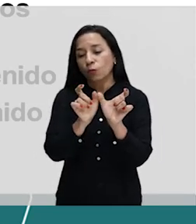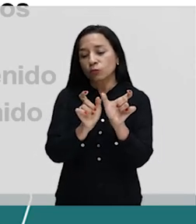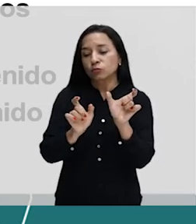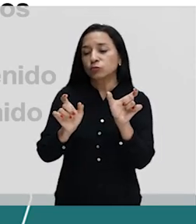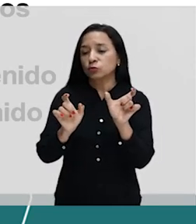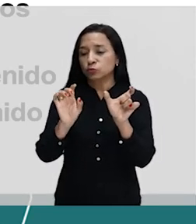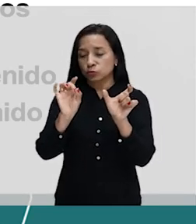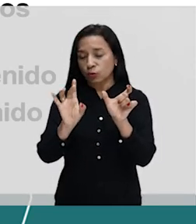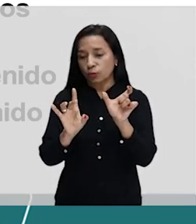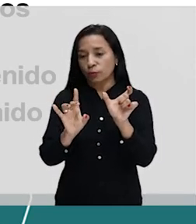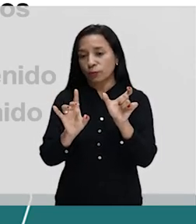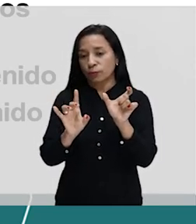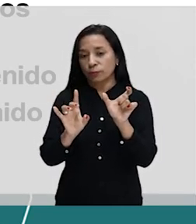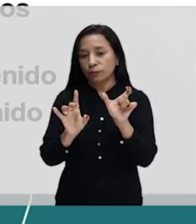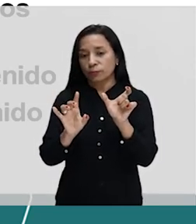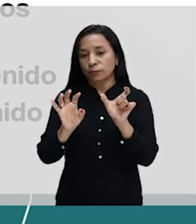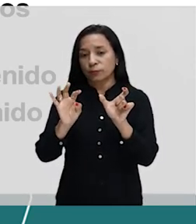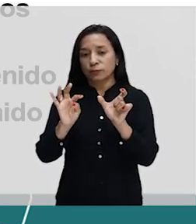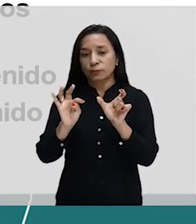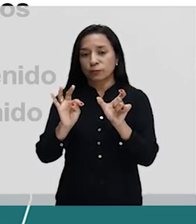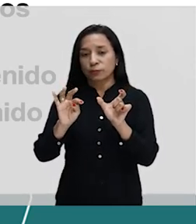então aqui eu tenho tendria